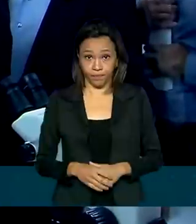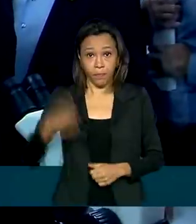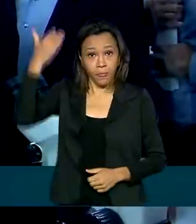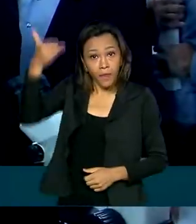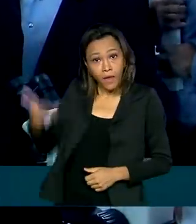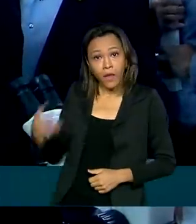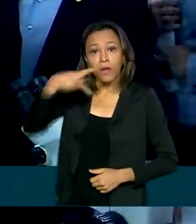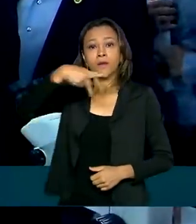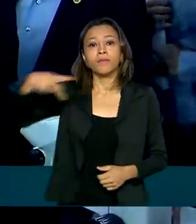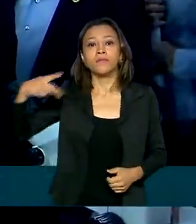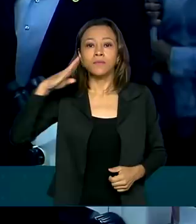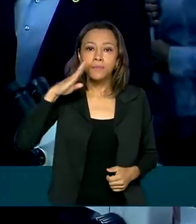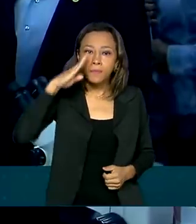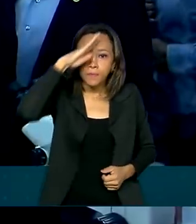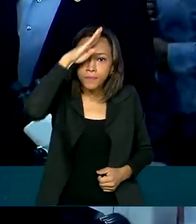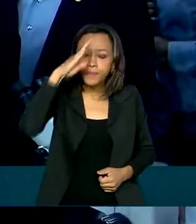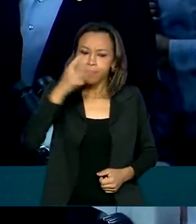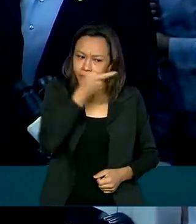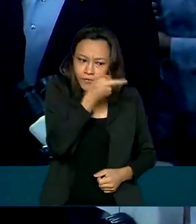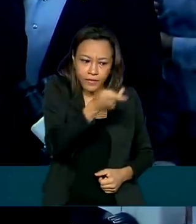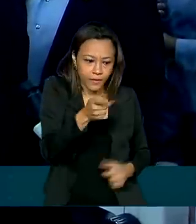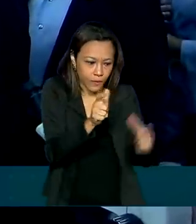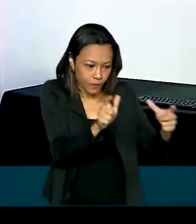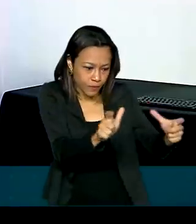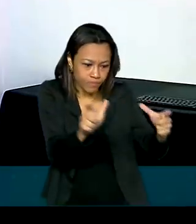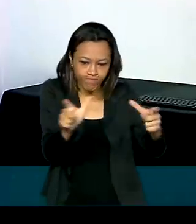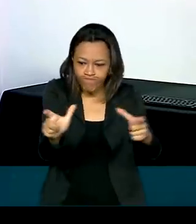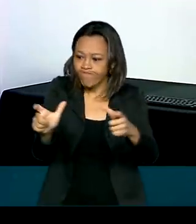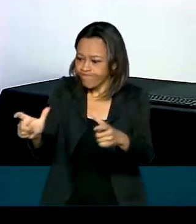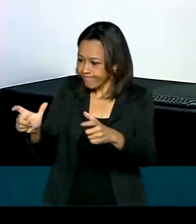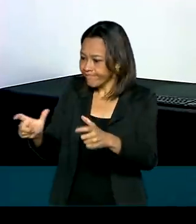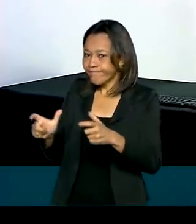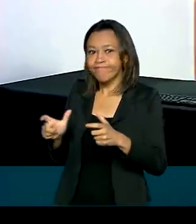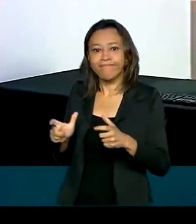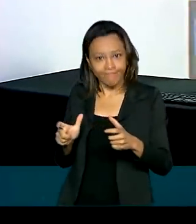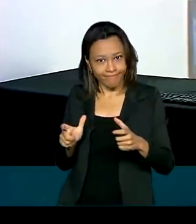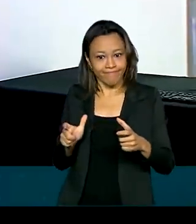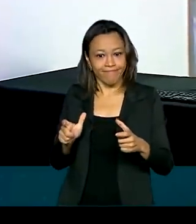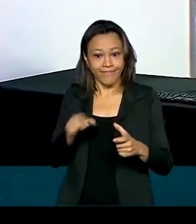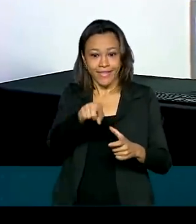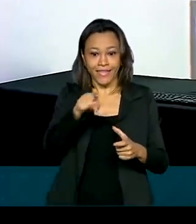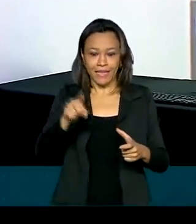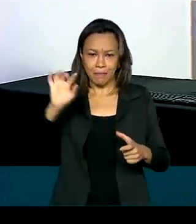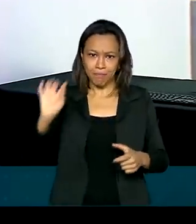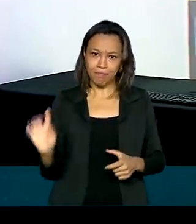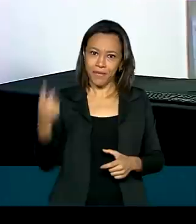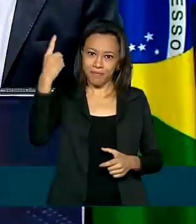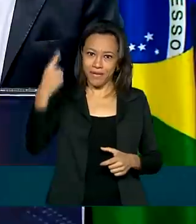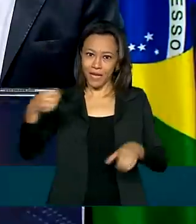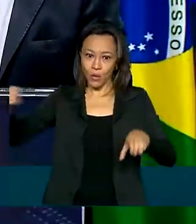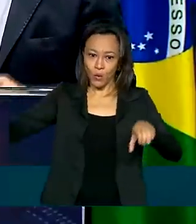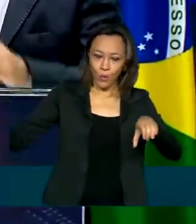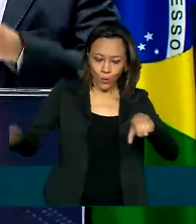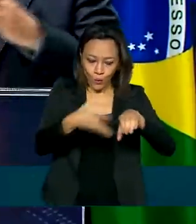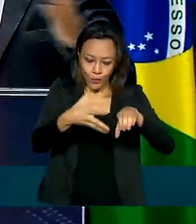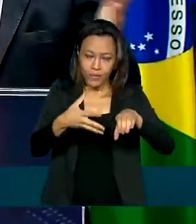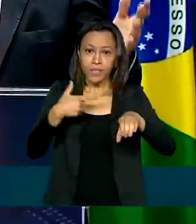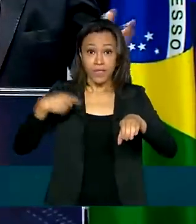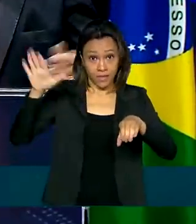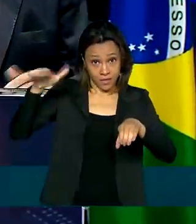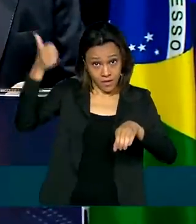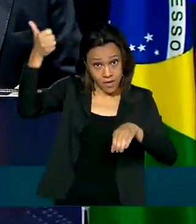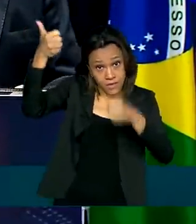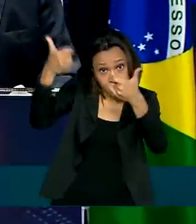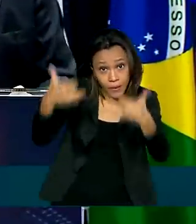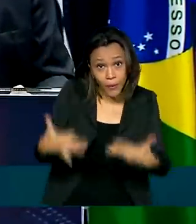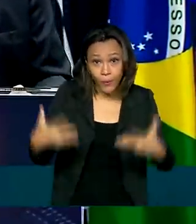presidente Jair Bolsonaro visitou a nova estação e acionou a primeira linha de luz dos Sirius. Ele destacou que